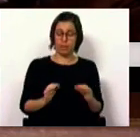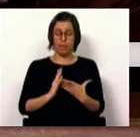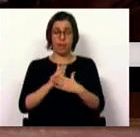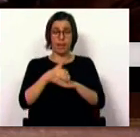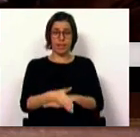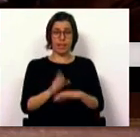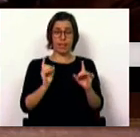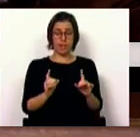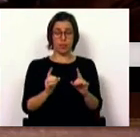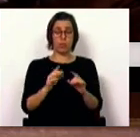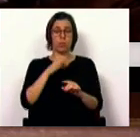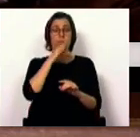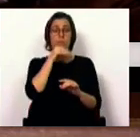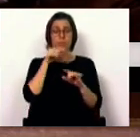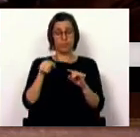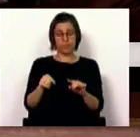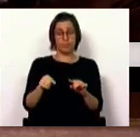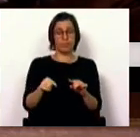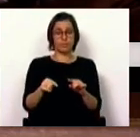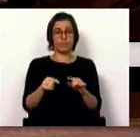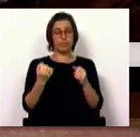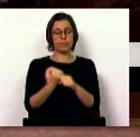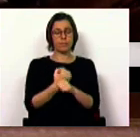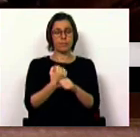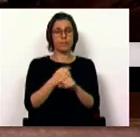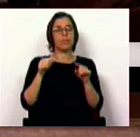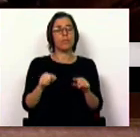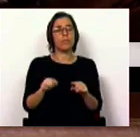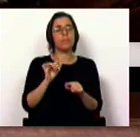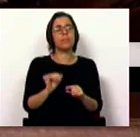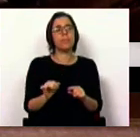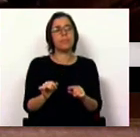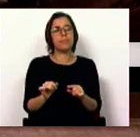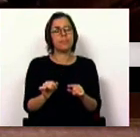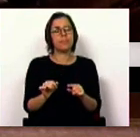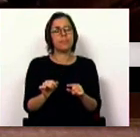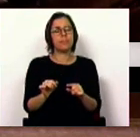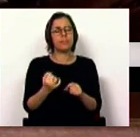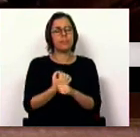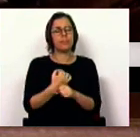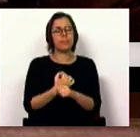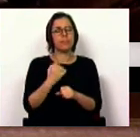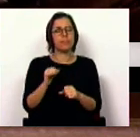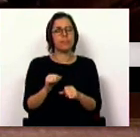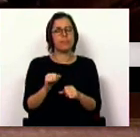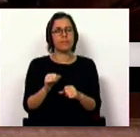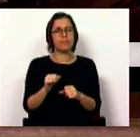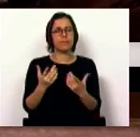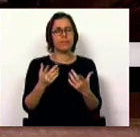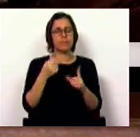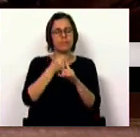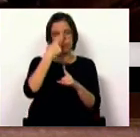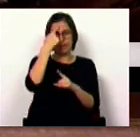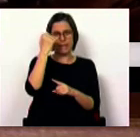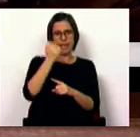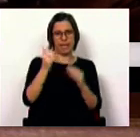acesso pelas forças de segurança numa função de combate